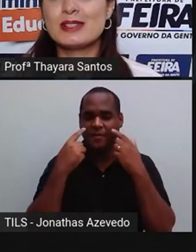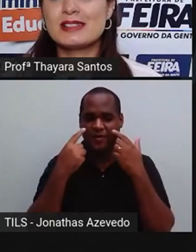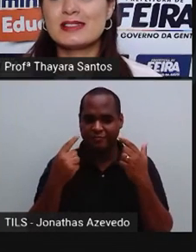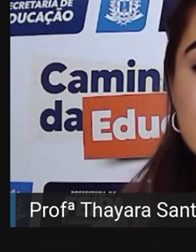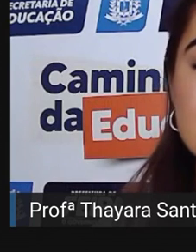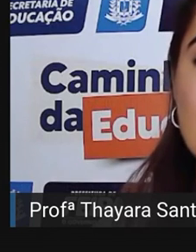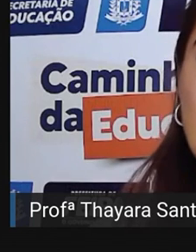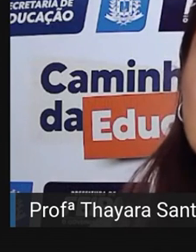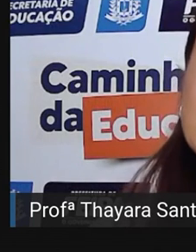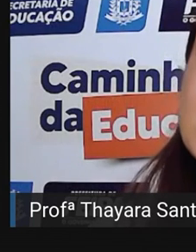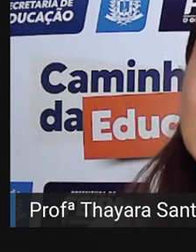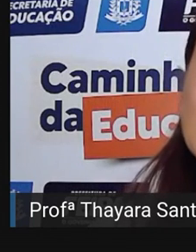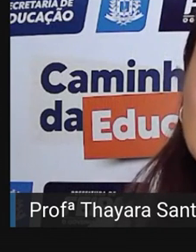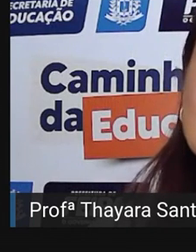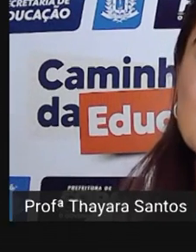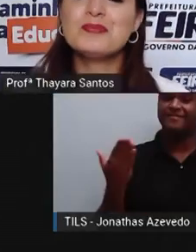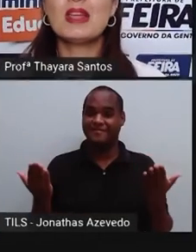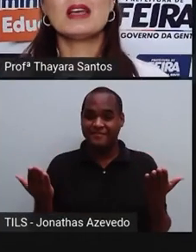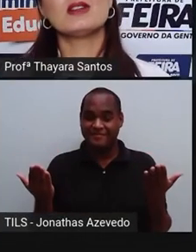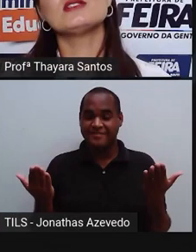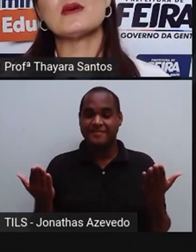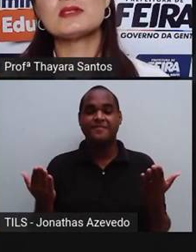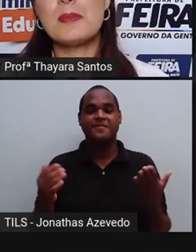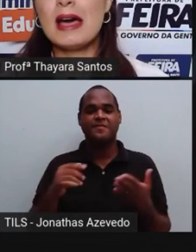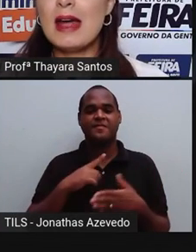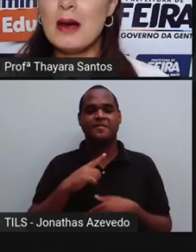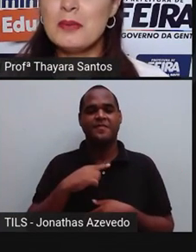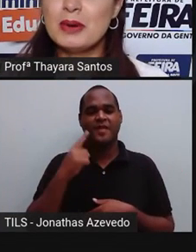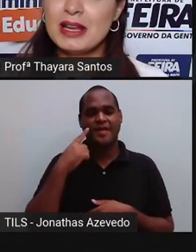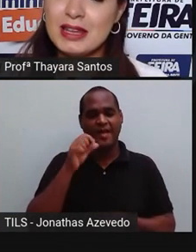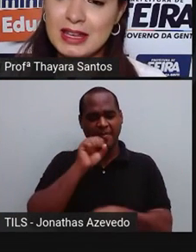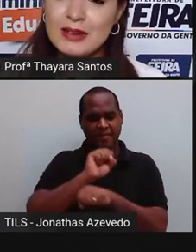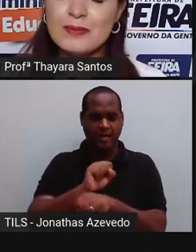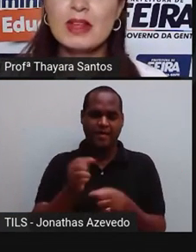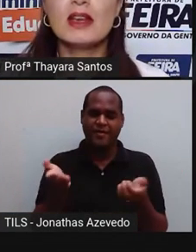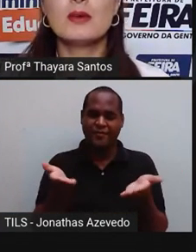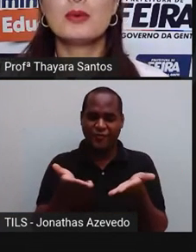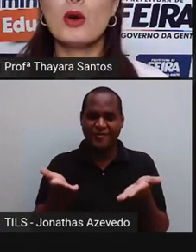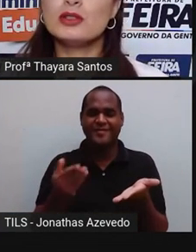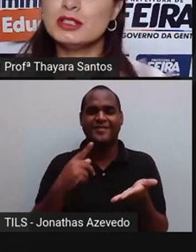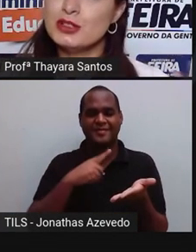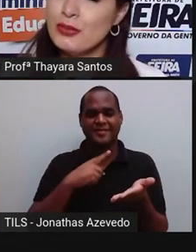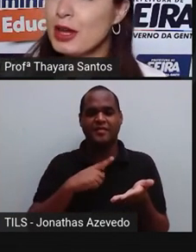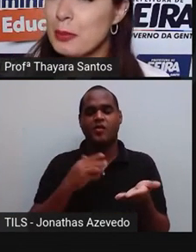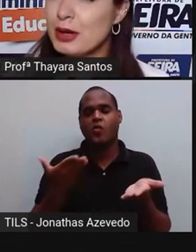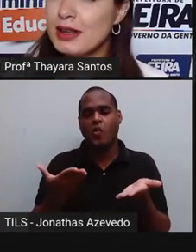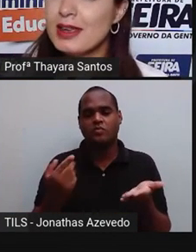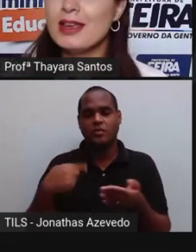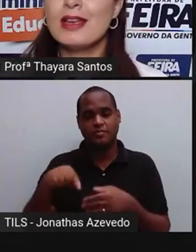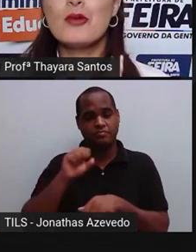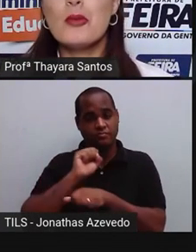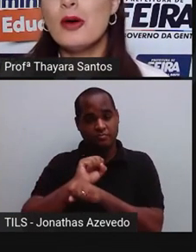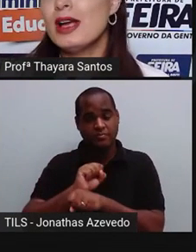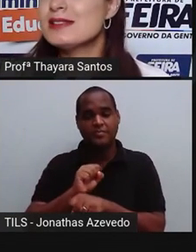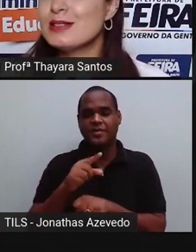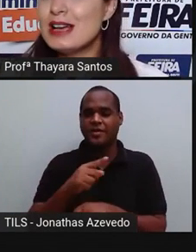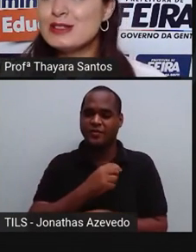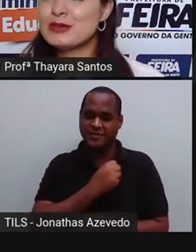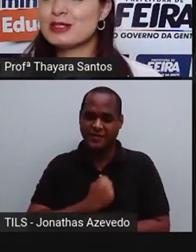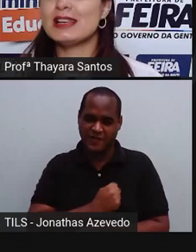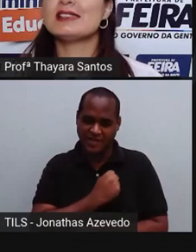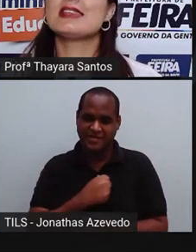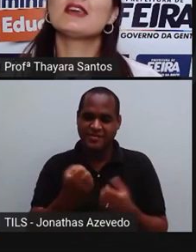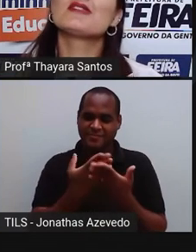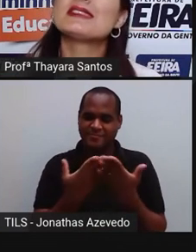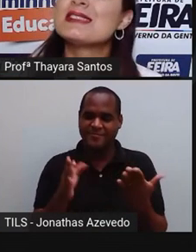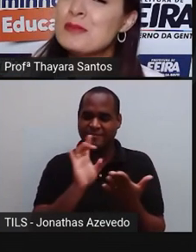perguntas. Então, gente, nós vamos parar por aqui. Por hoje, a gente fica por aqui. Eu vou morrer de saudade